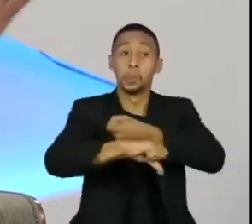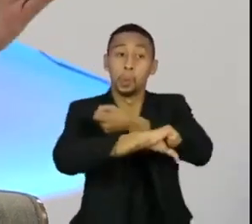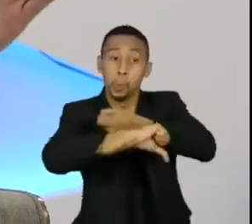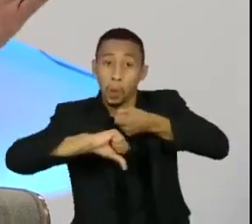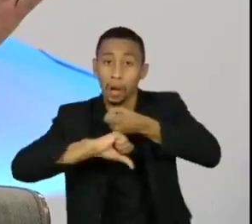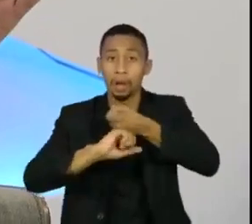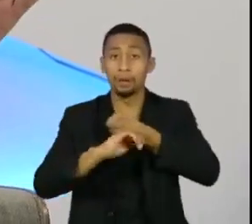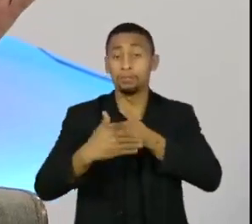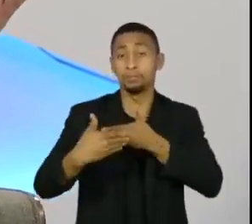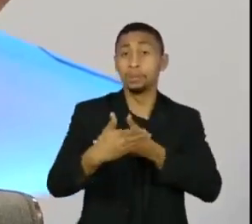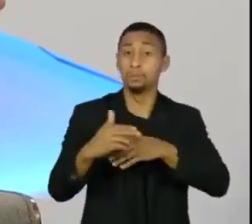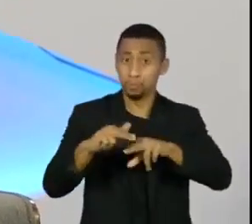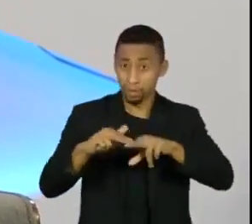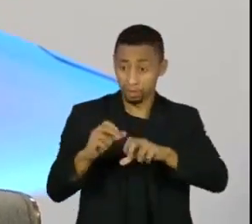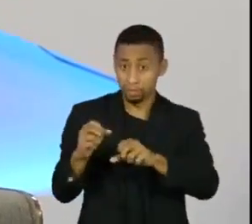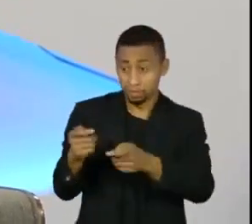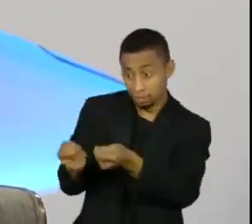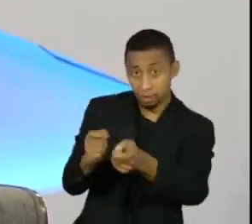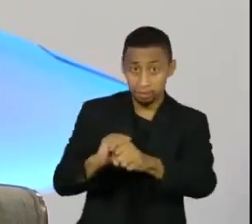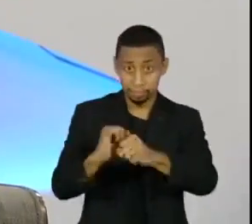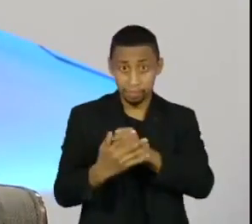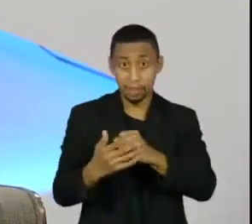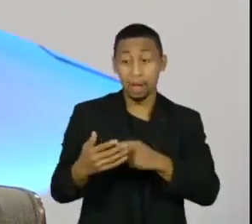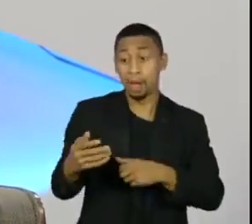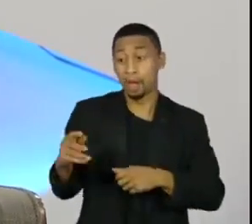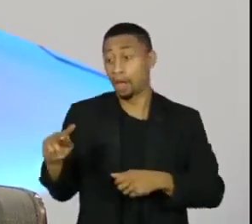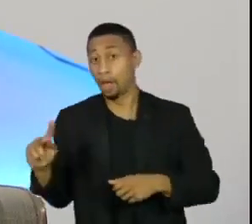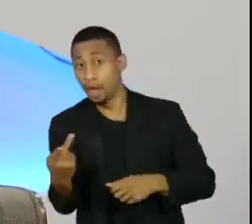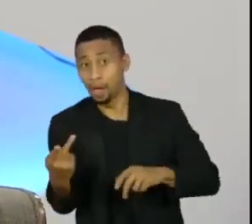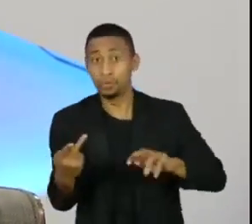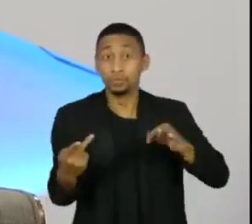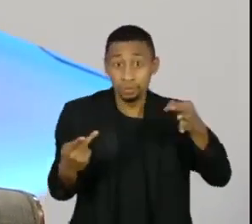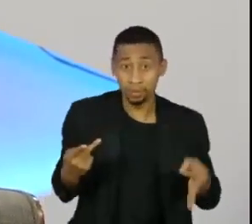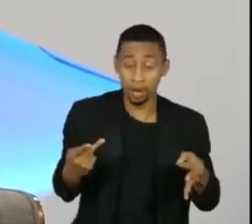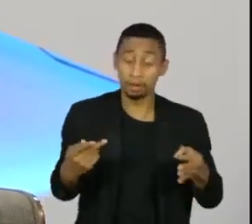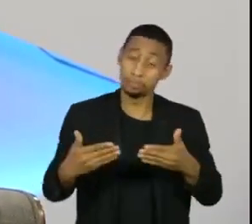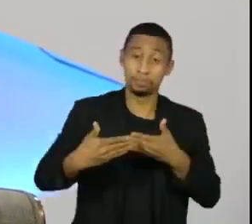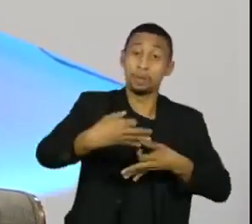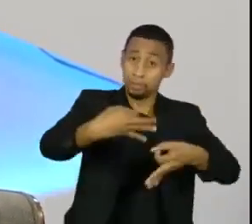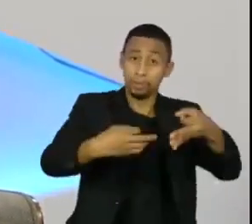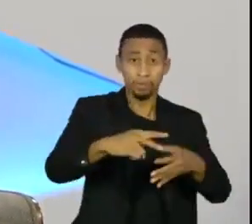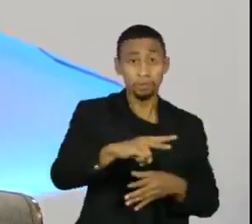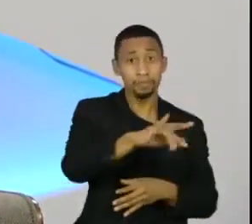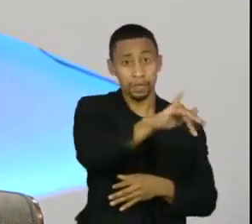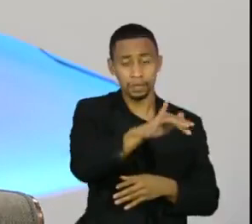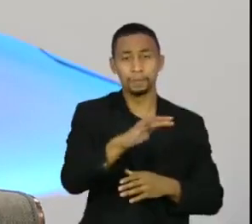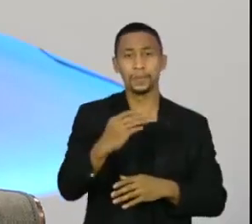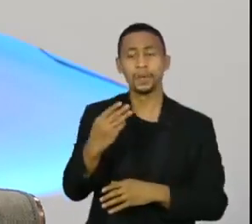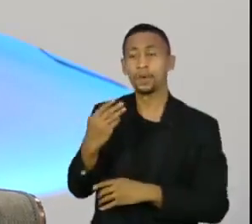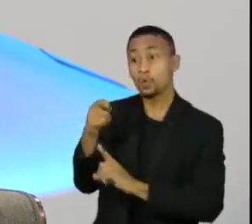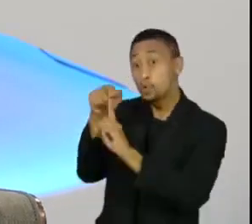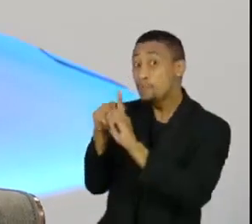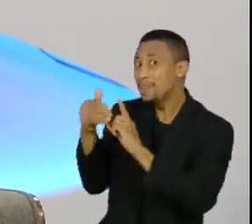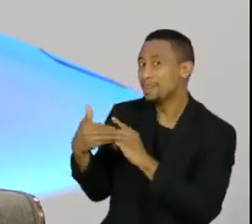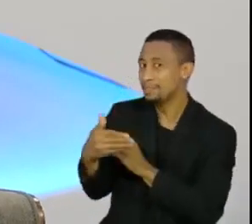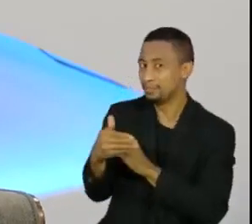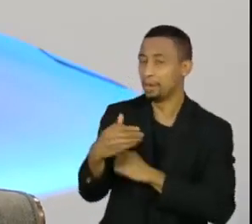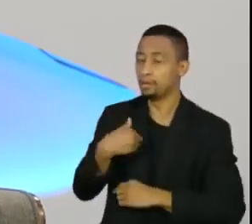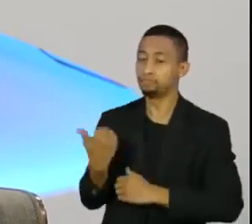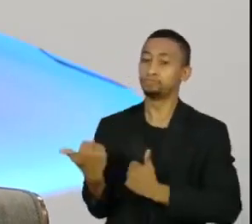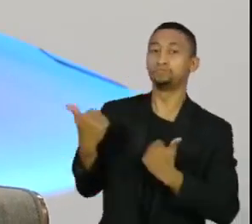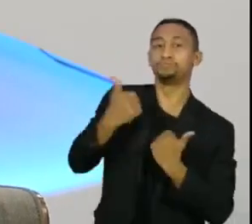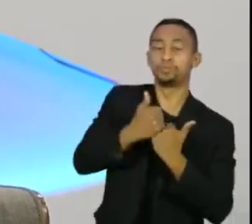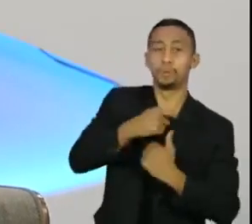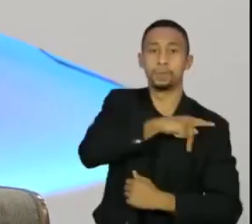que houve no enfrentamento da pandemia, de erros e de acertos. A minha análise agora, nos 30 dias como presidente do Senado, é que nós temos uma realidade,